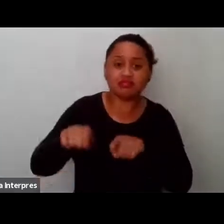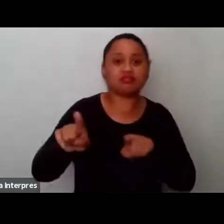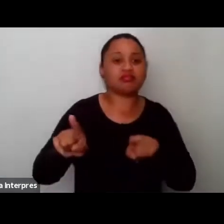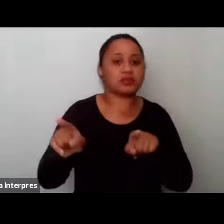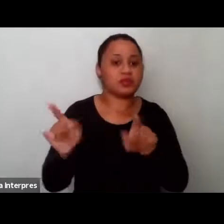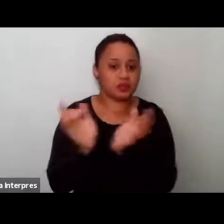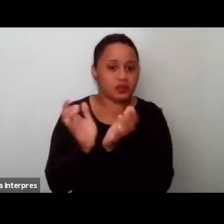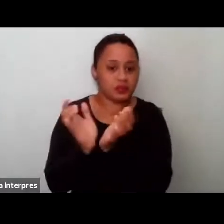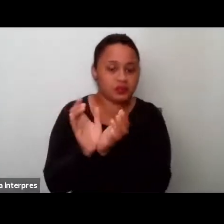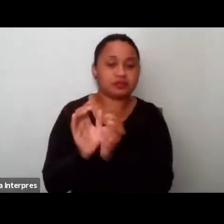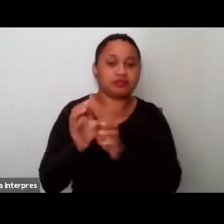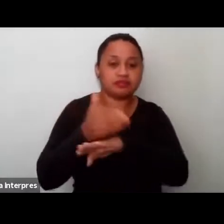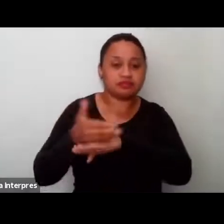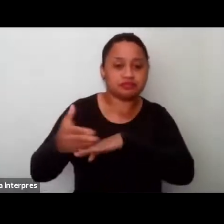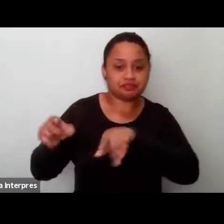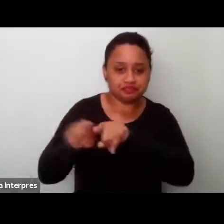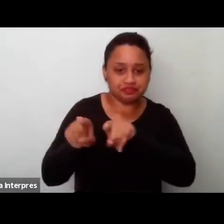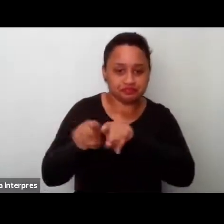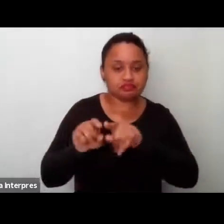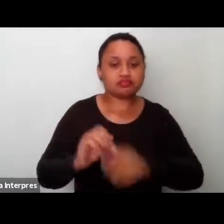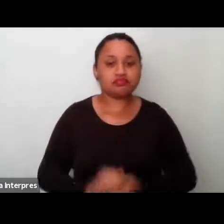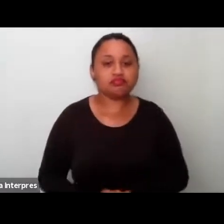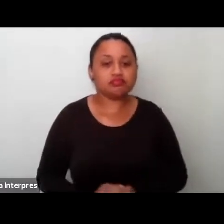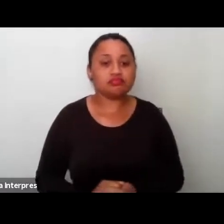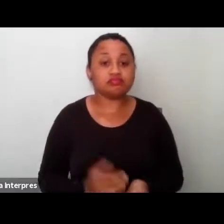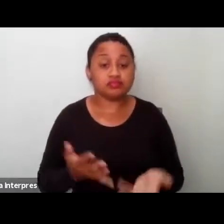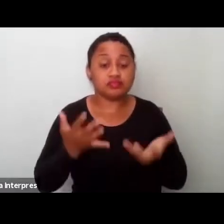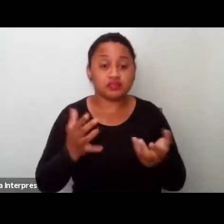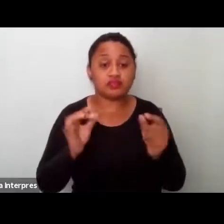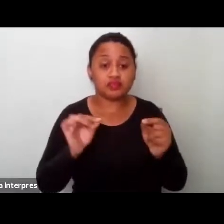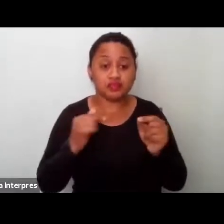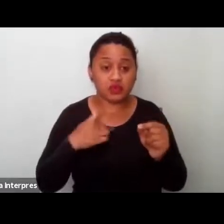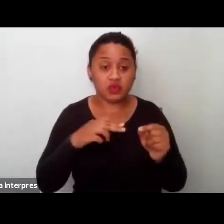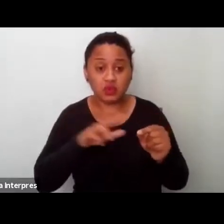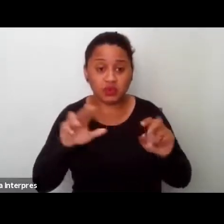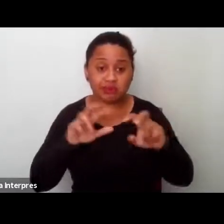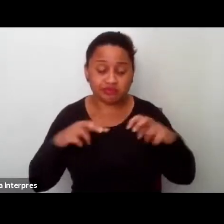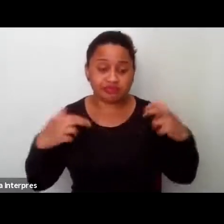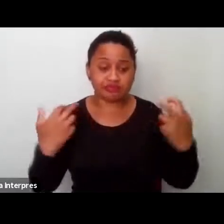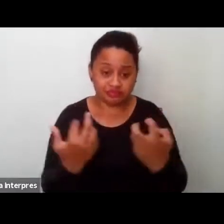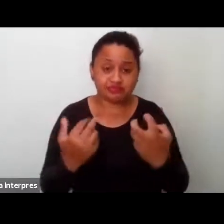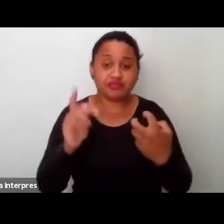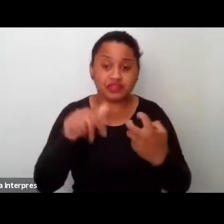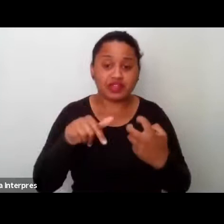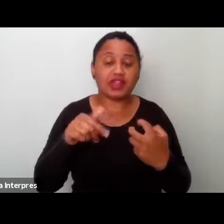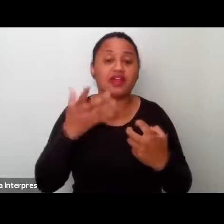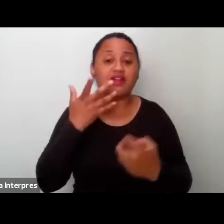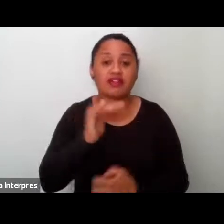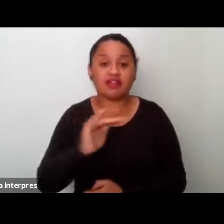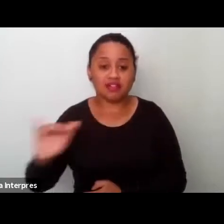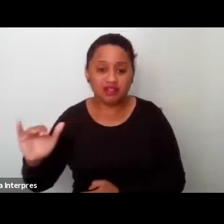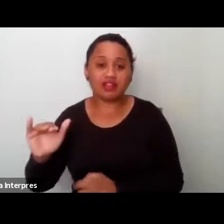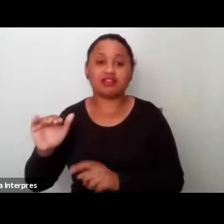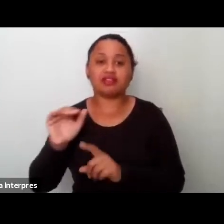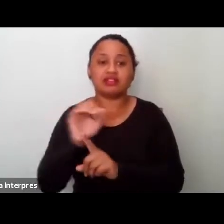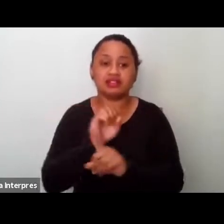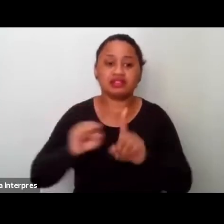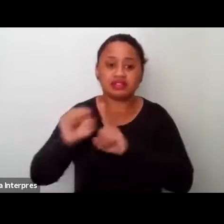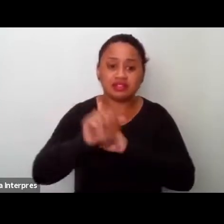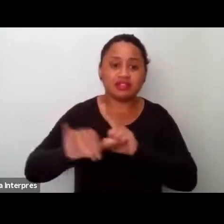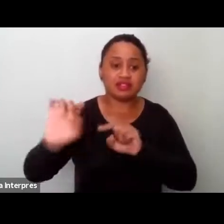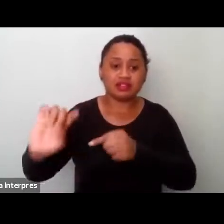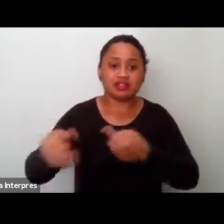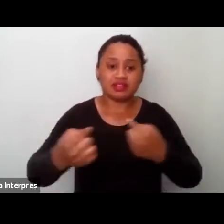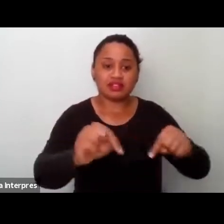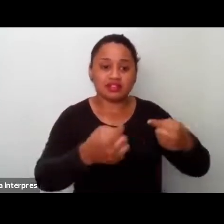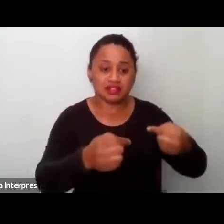Queria dizer, queria chamar a atenção para o nome da nossa mesa, né? Infância, socialidades, desafios